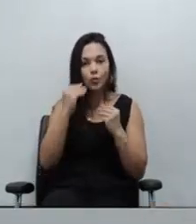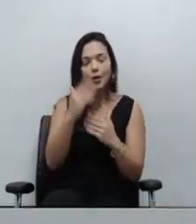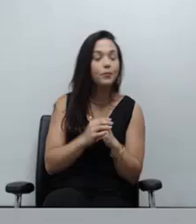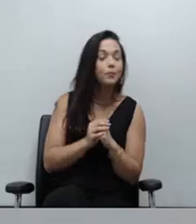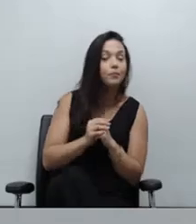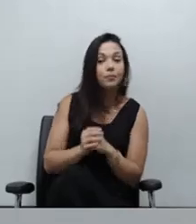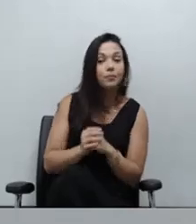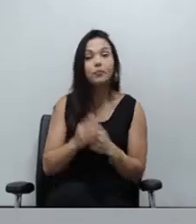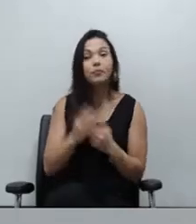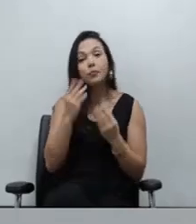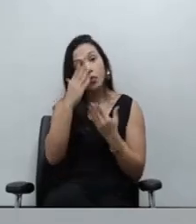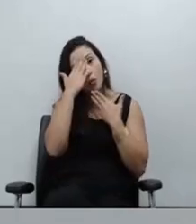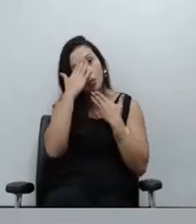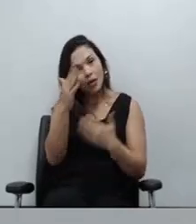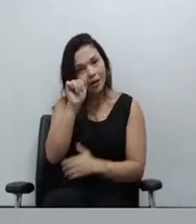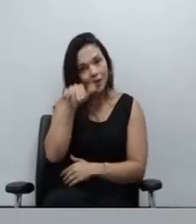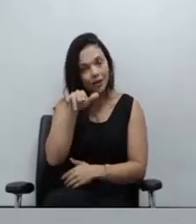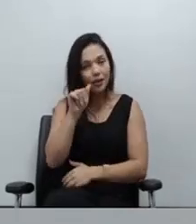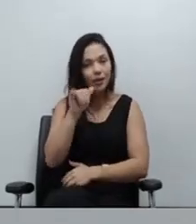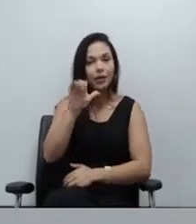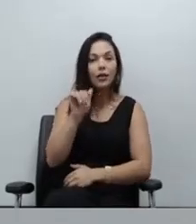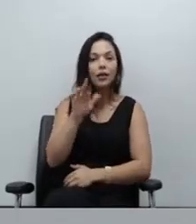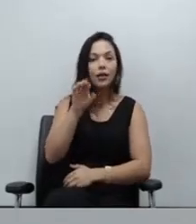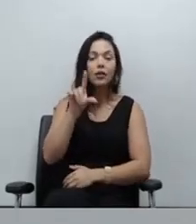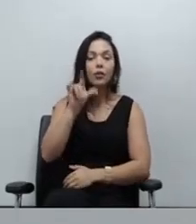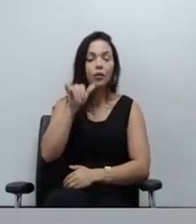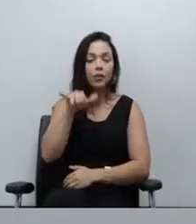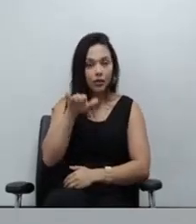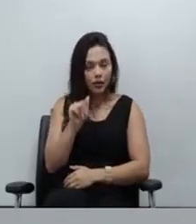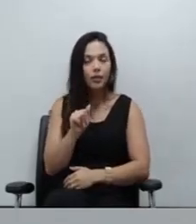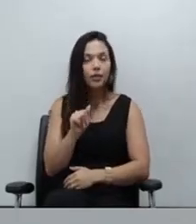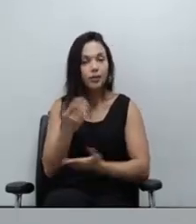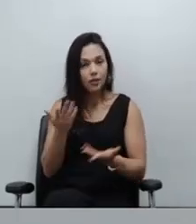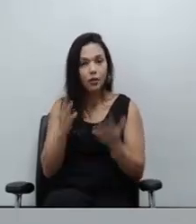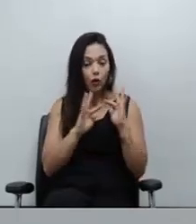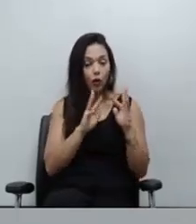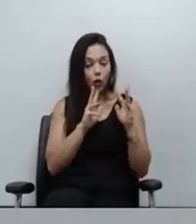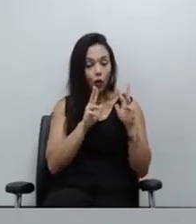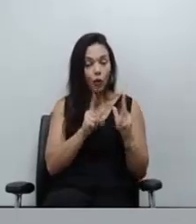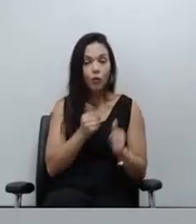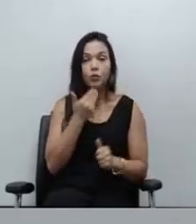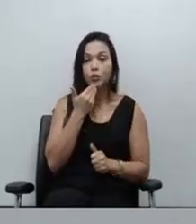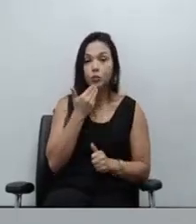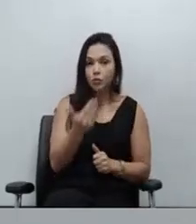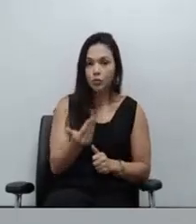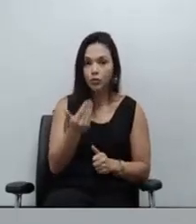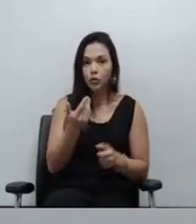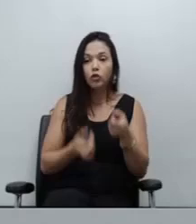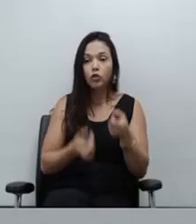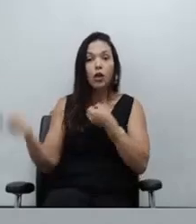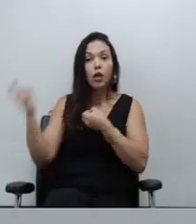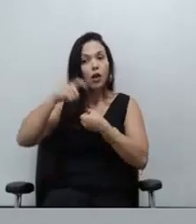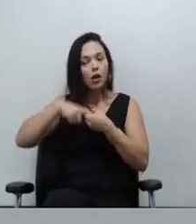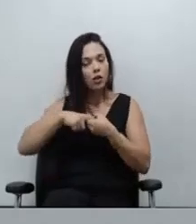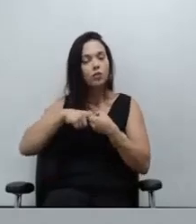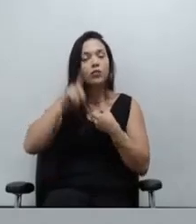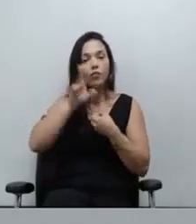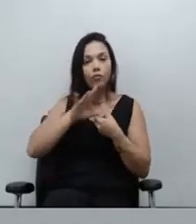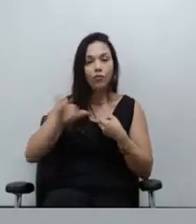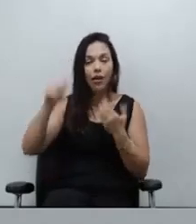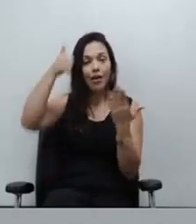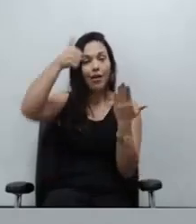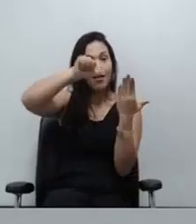Obrigada, Ana Carolina. Acho que é isso, todos os pedidos de reconsideração vão ser analisados pelo relator.